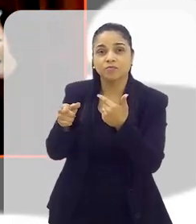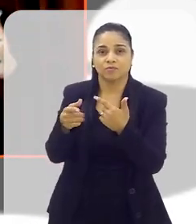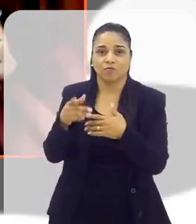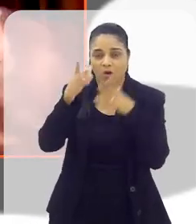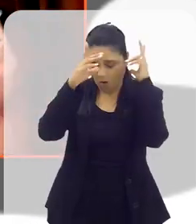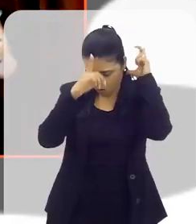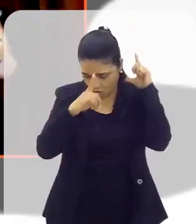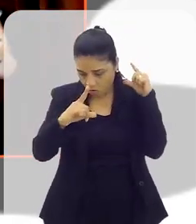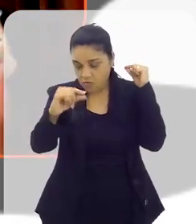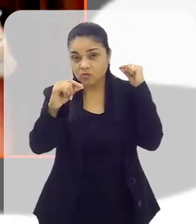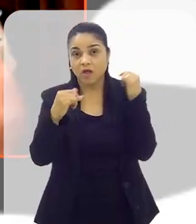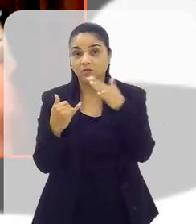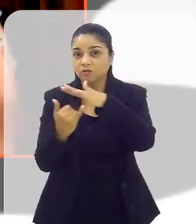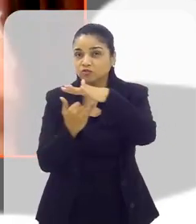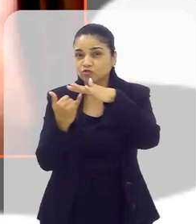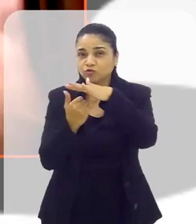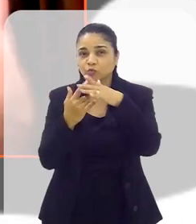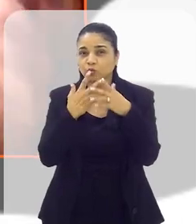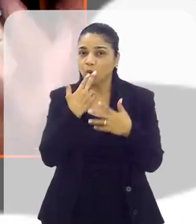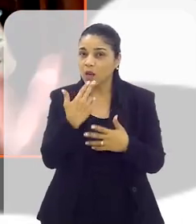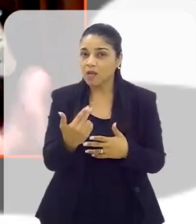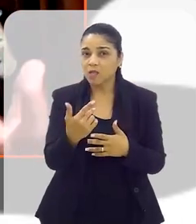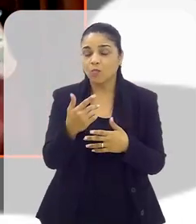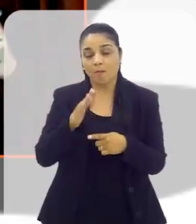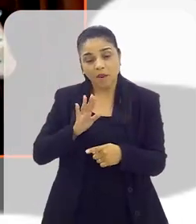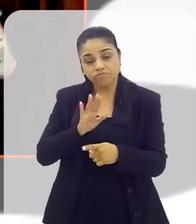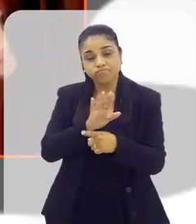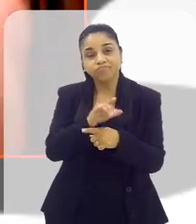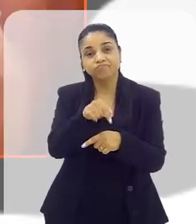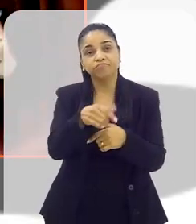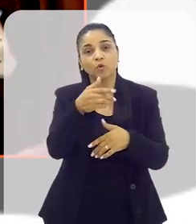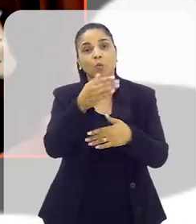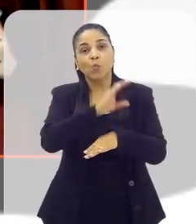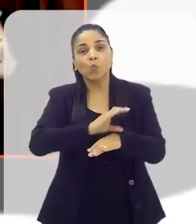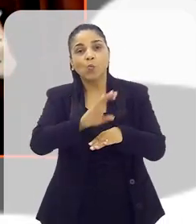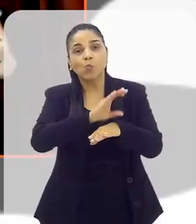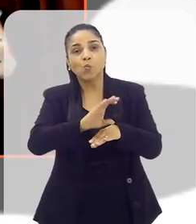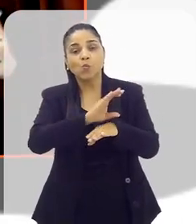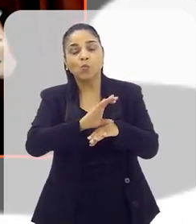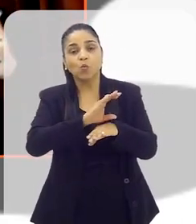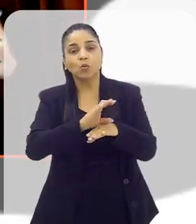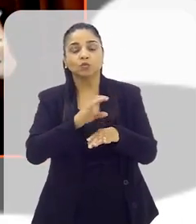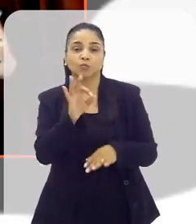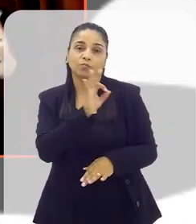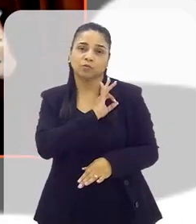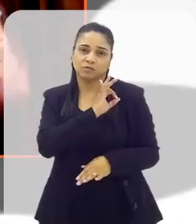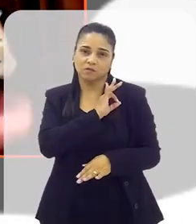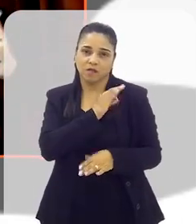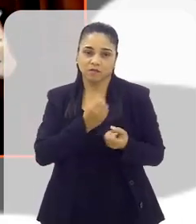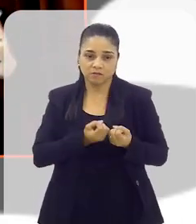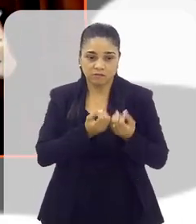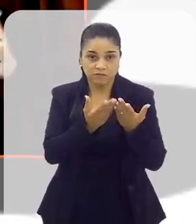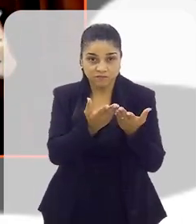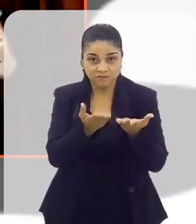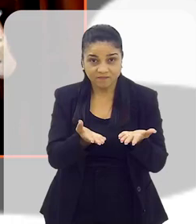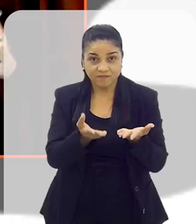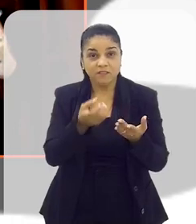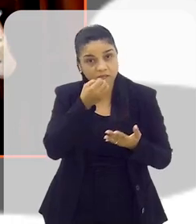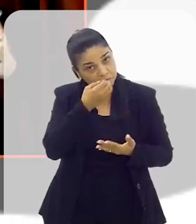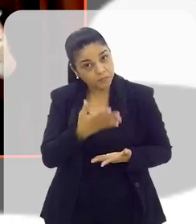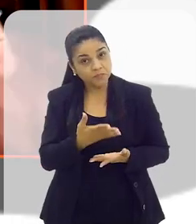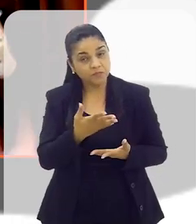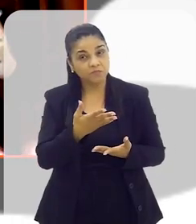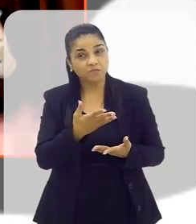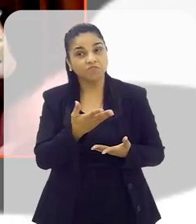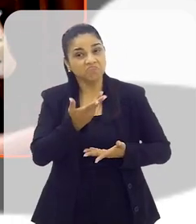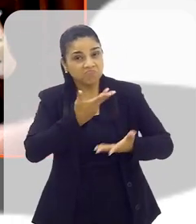consulados, que normalmente tem um instituto de línguas, para dar cursos para os policiais, oferecer esses cursos para os policiais?